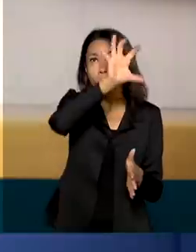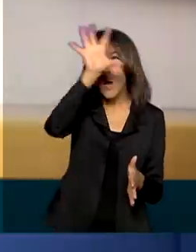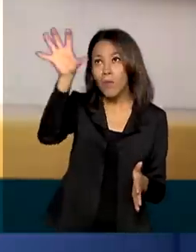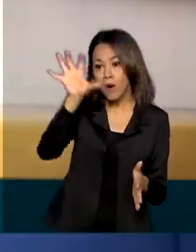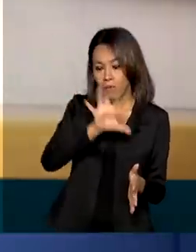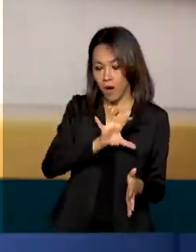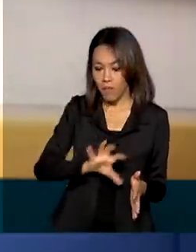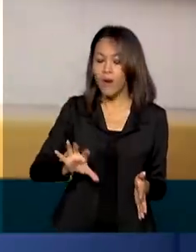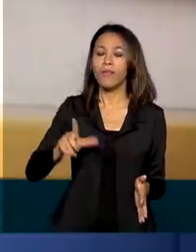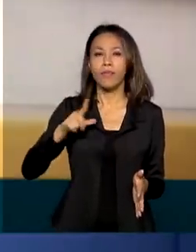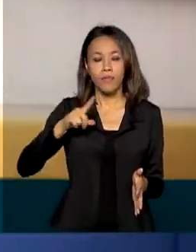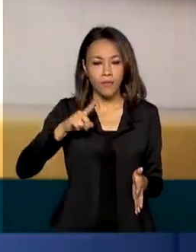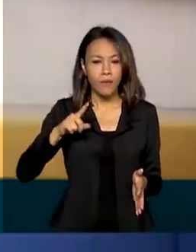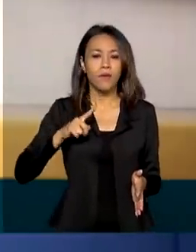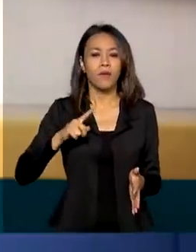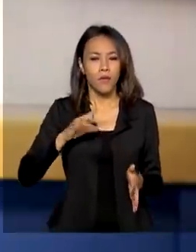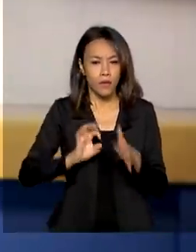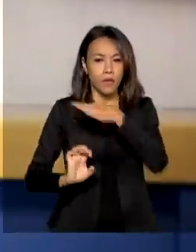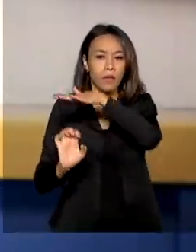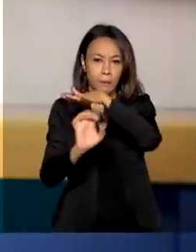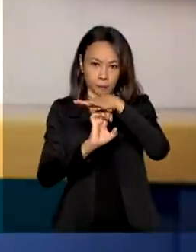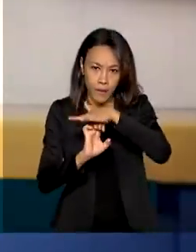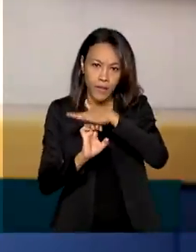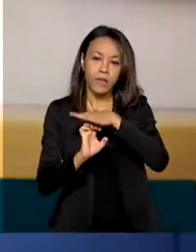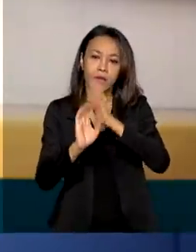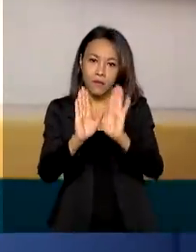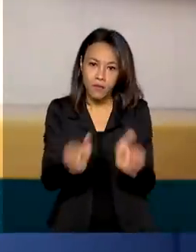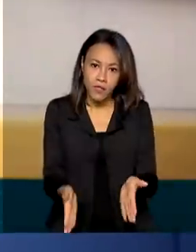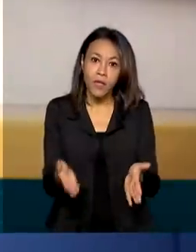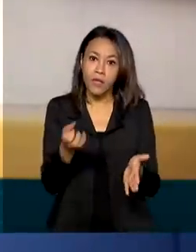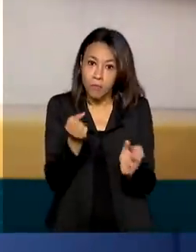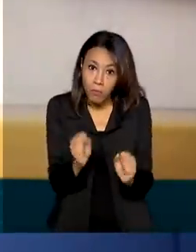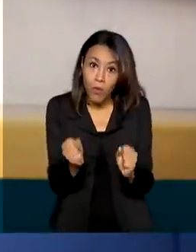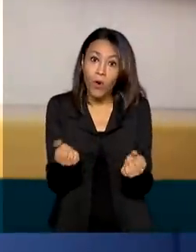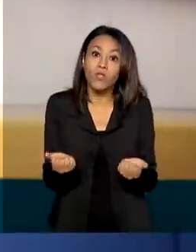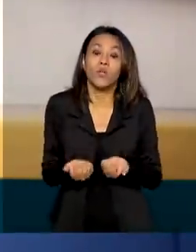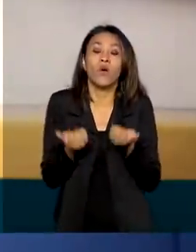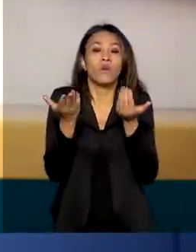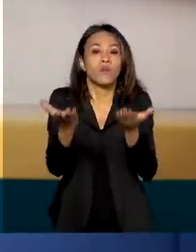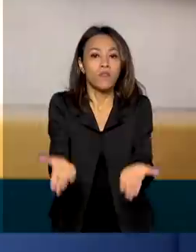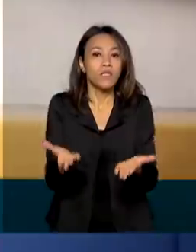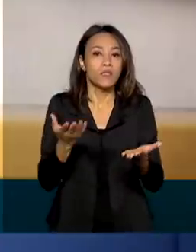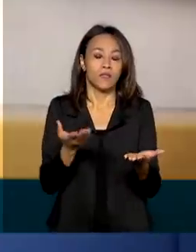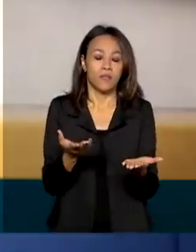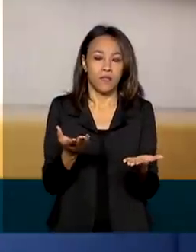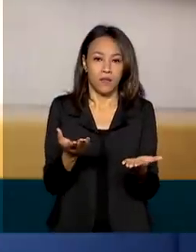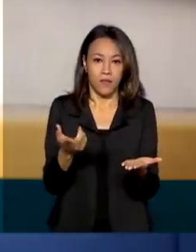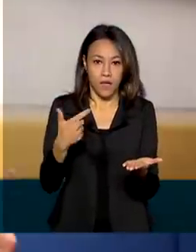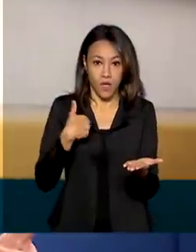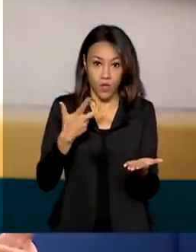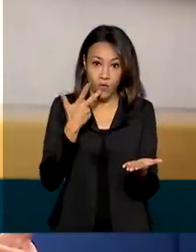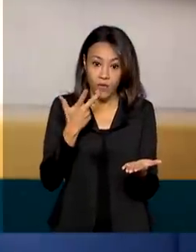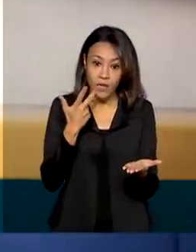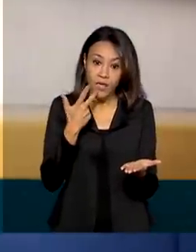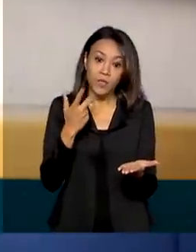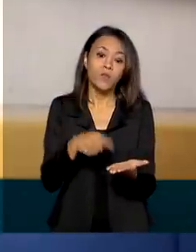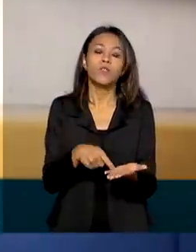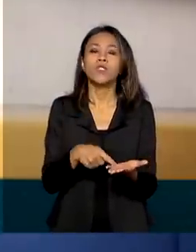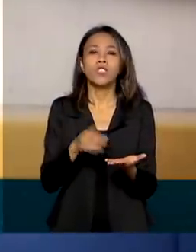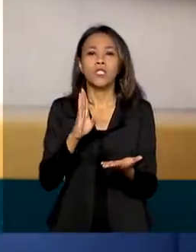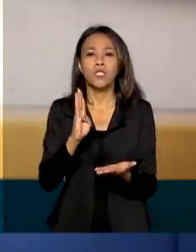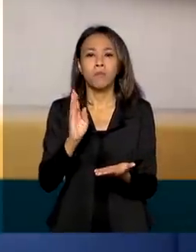agregados, já seriam o mais importante prestador. Tem uma, eu estou falando aqui de banda larga fixa, tá?